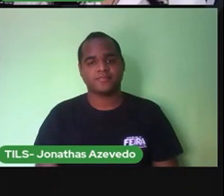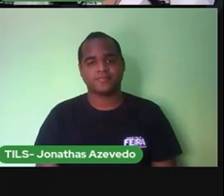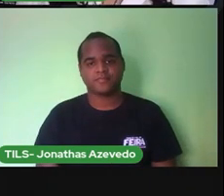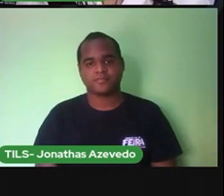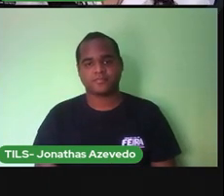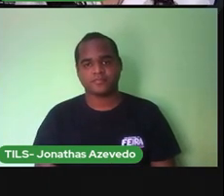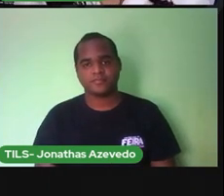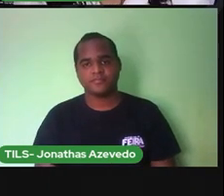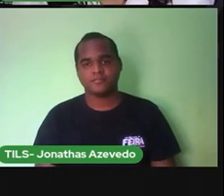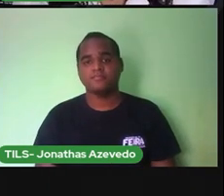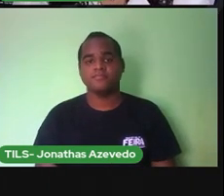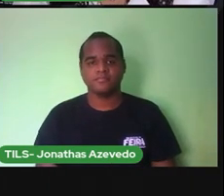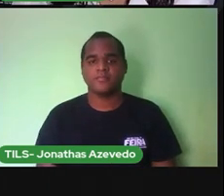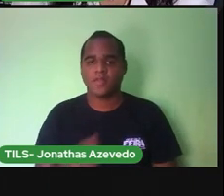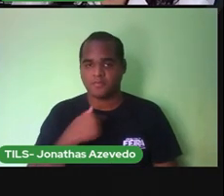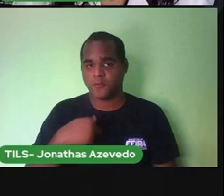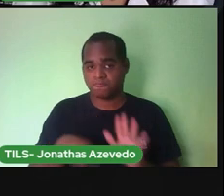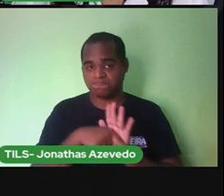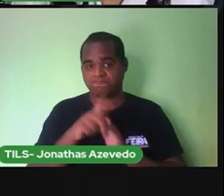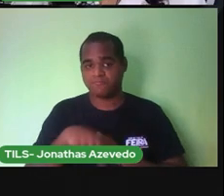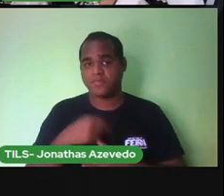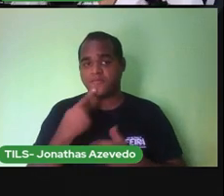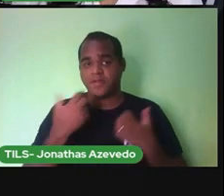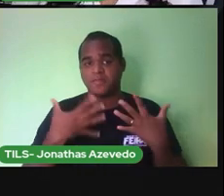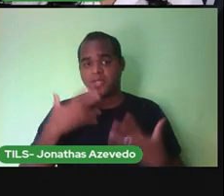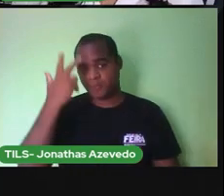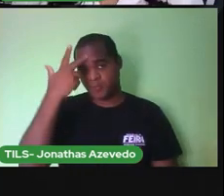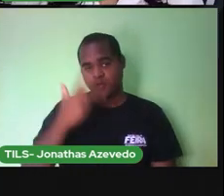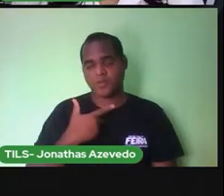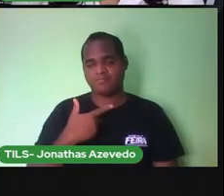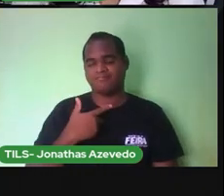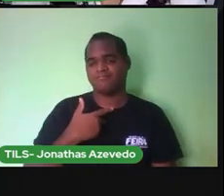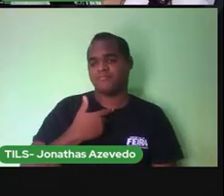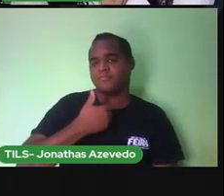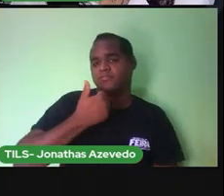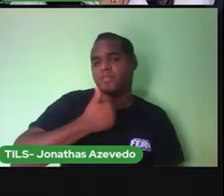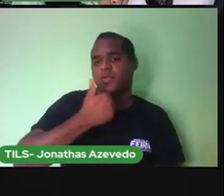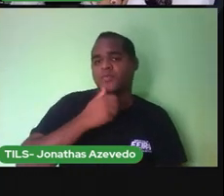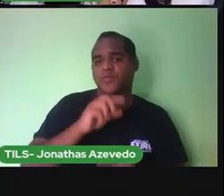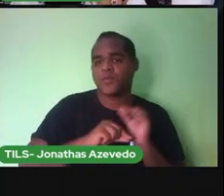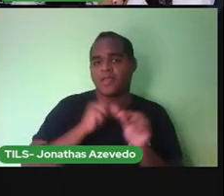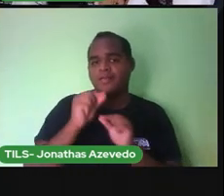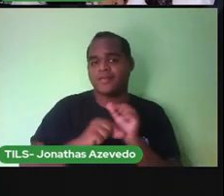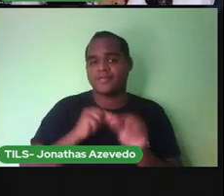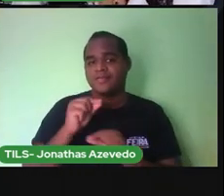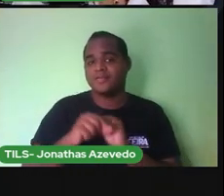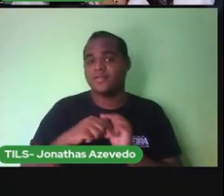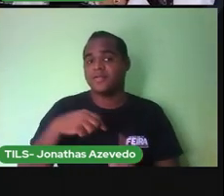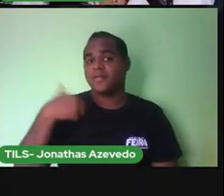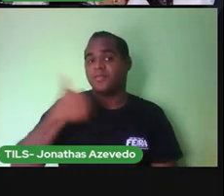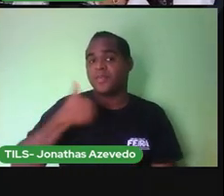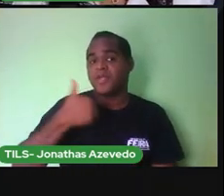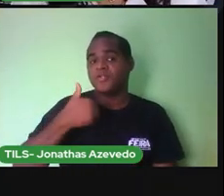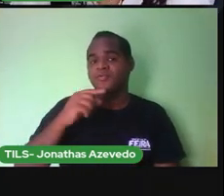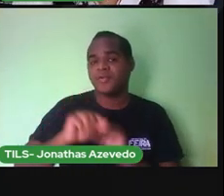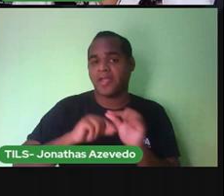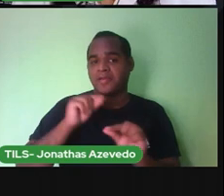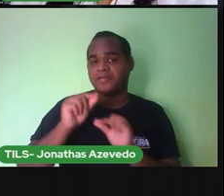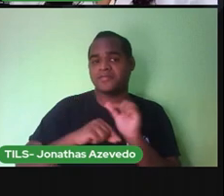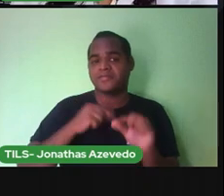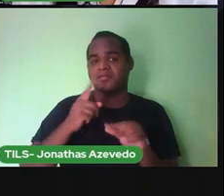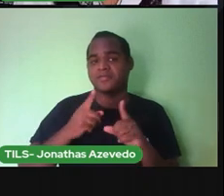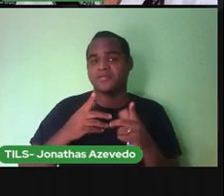Meus documentos pessoais. Olha só, os primeiros documentos da gente. O nosso primeiro documento de identidade